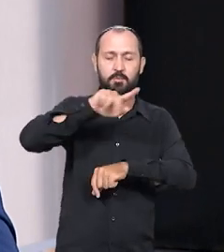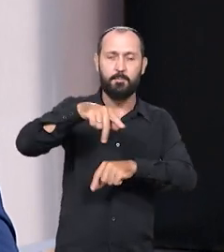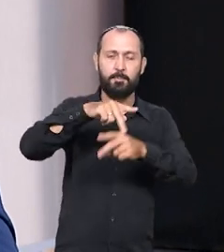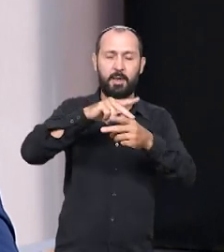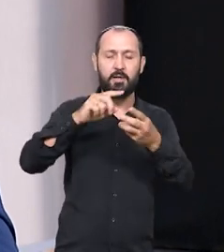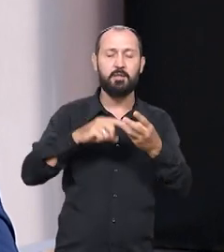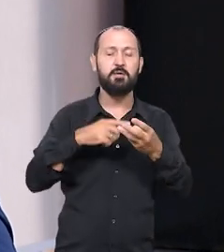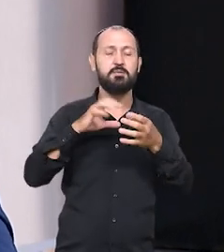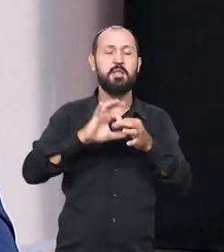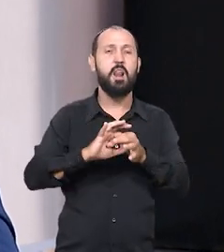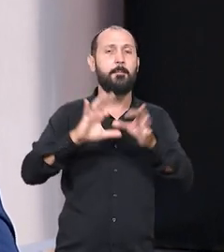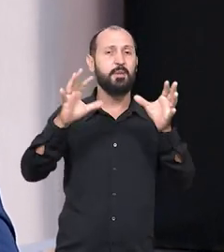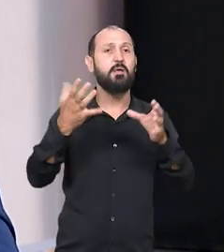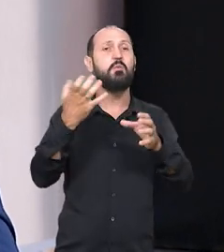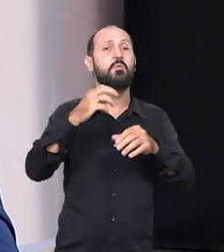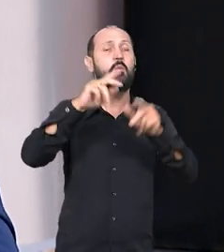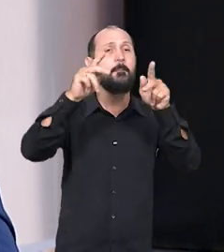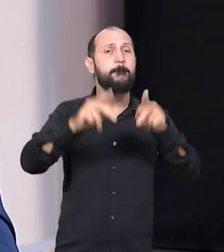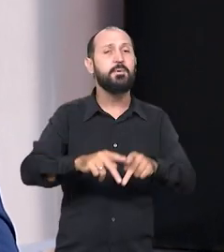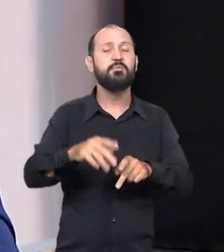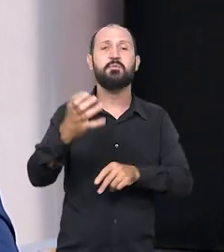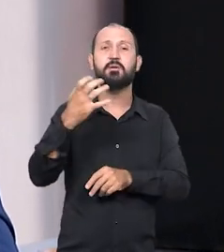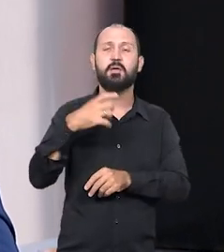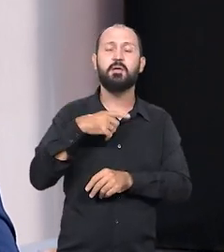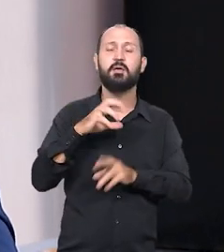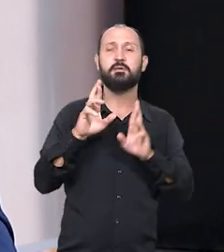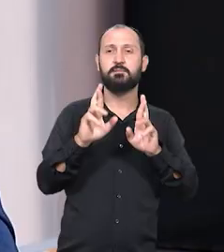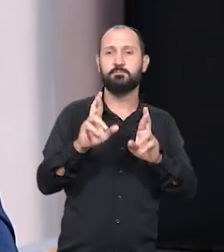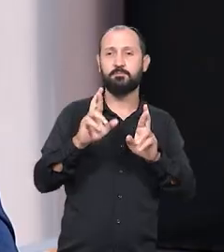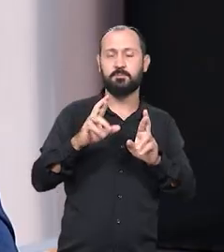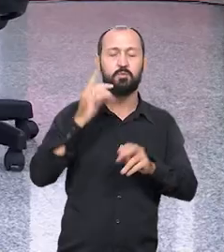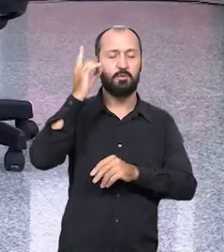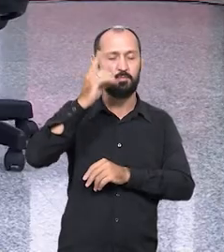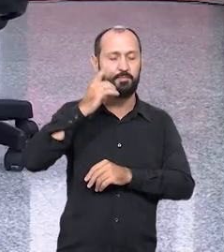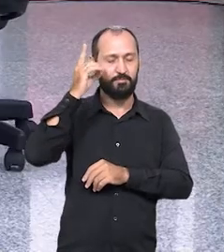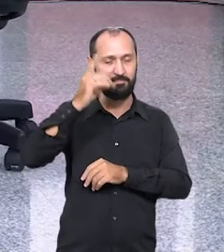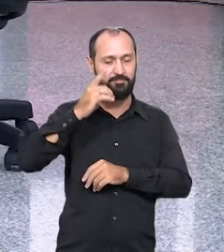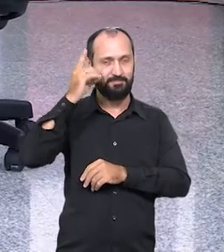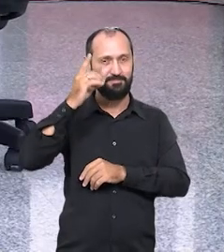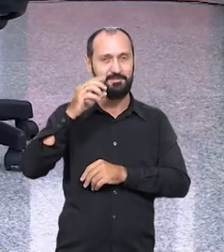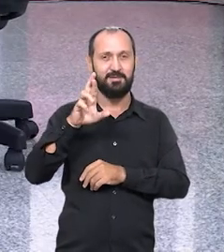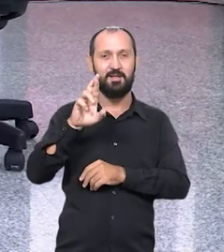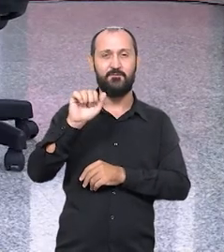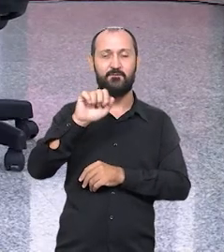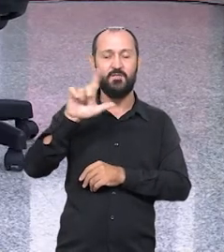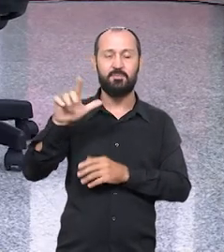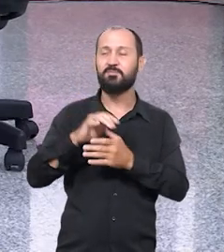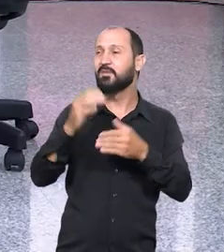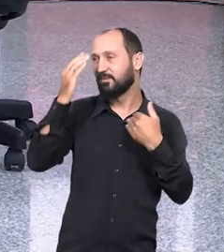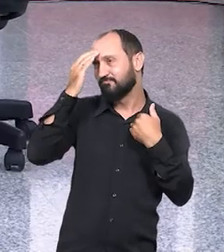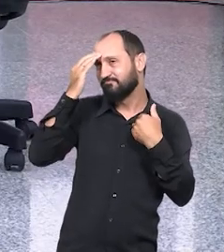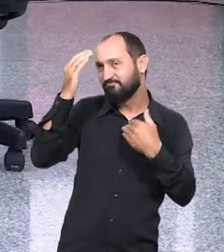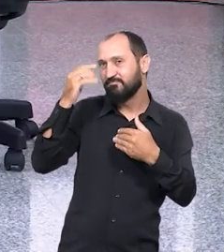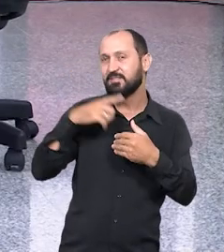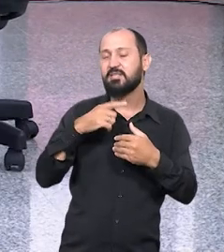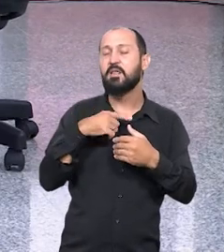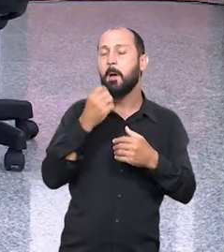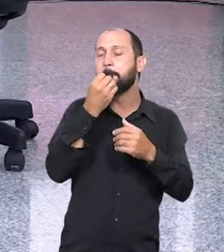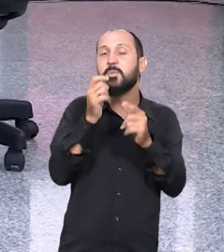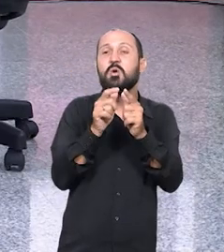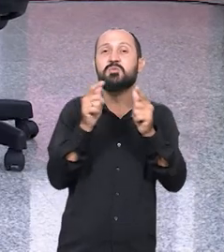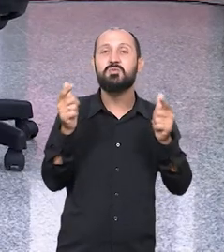e Liberdade e é isso que o povo sumatogrossense pode esperar do deputado Rafael Tavares. Eu quero agradecer, deputado, desejar boa